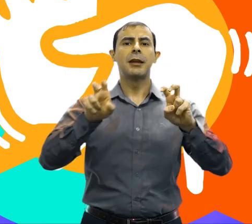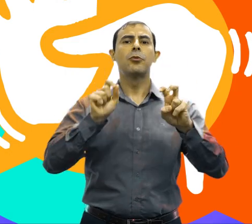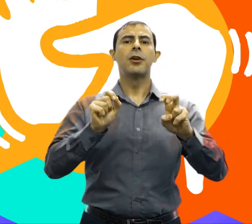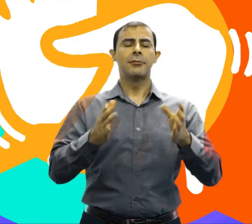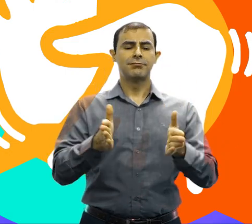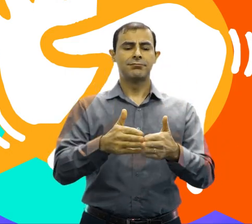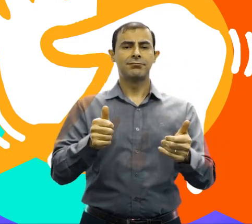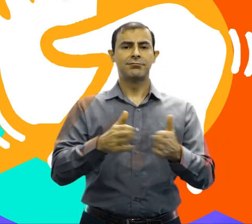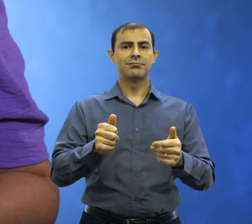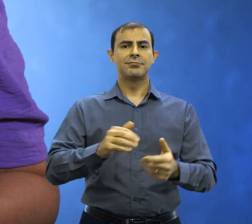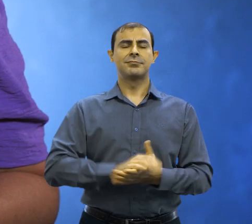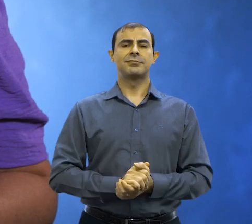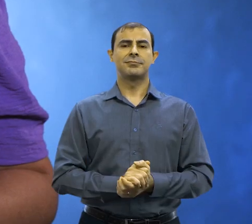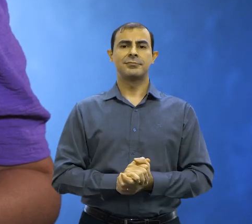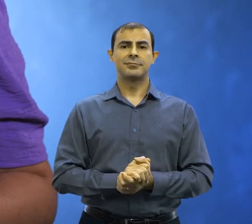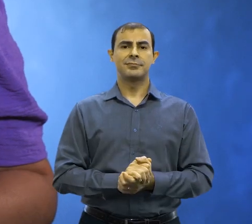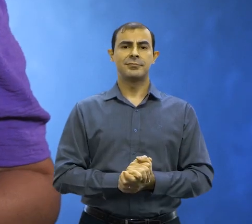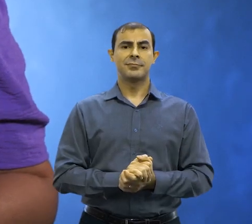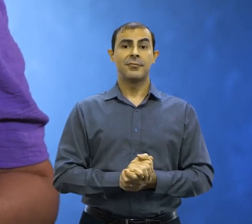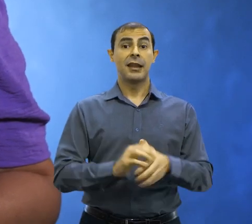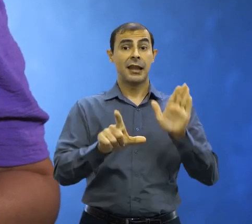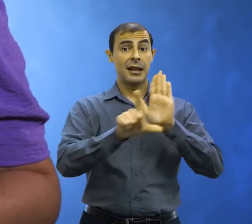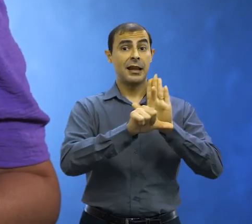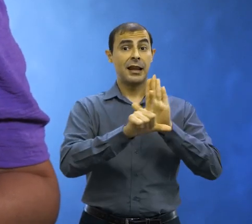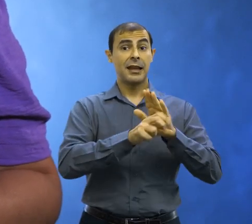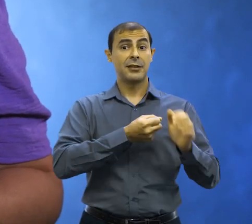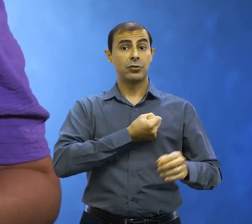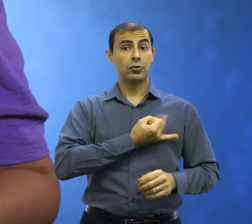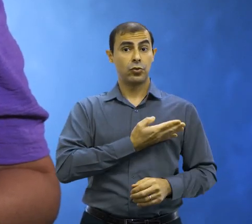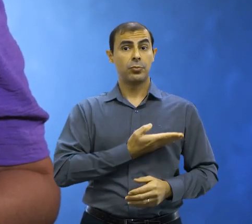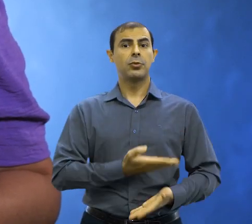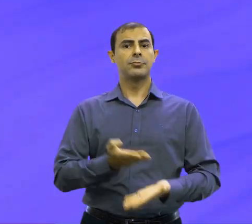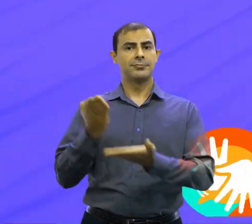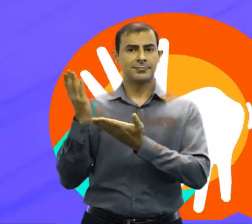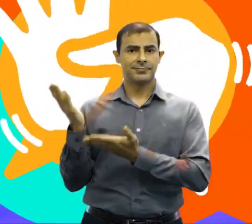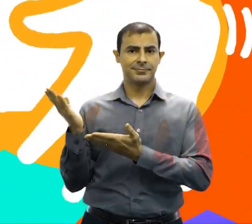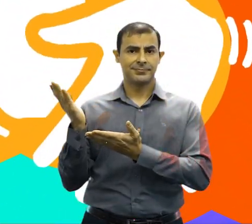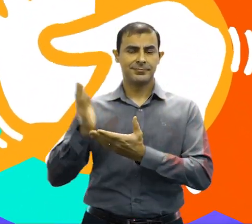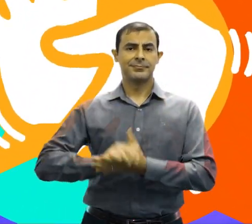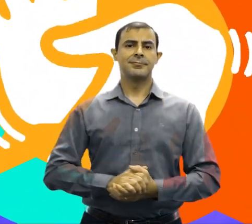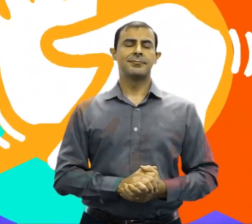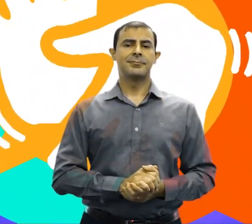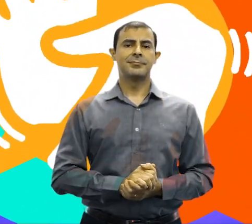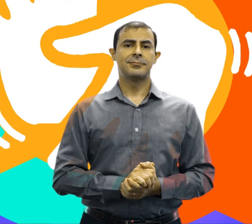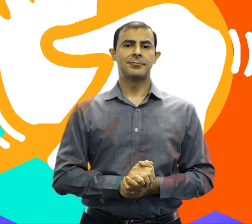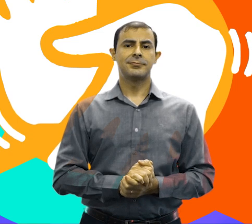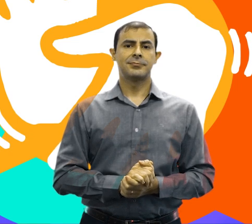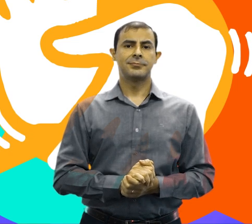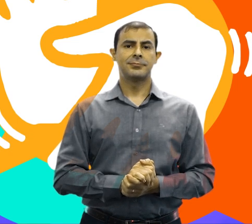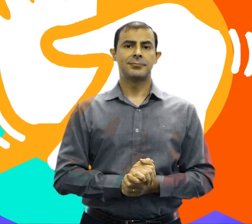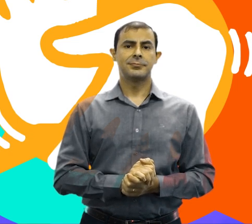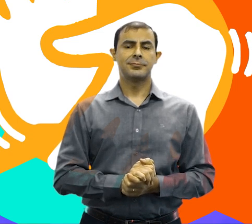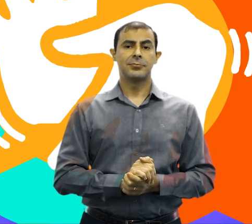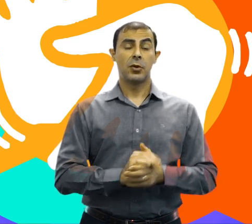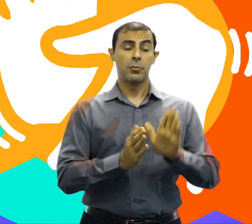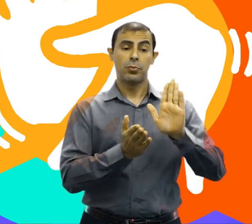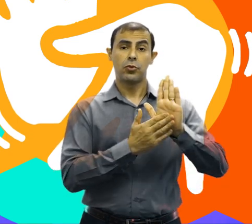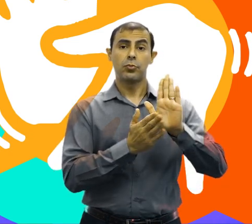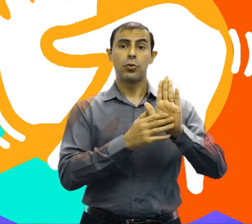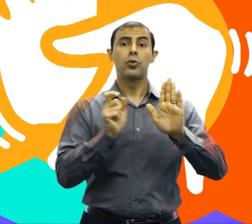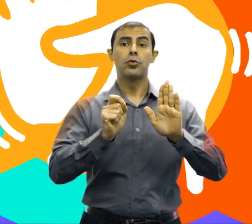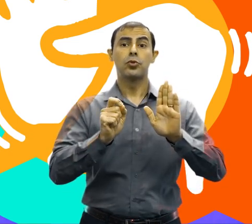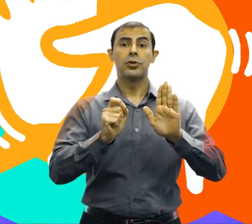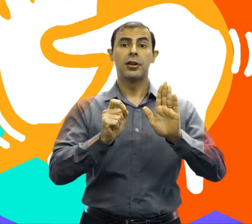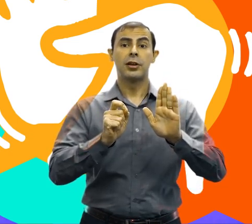município de Campo Grande. Lei nº.127 de 2023, dispõe sobre a